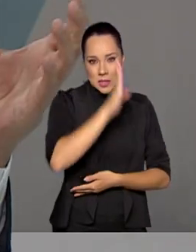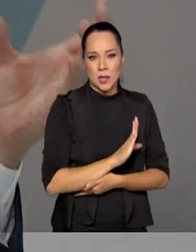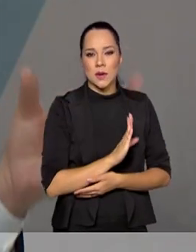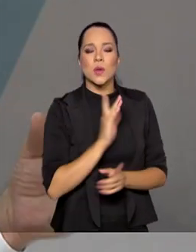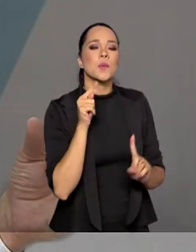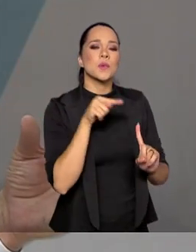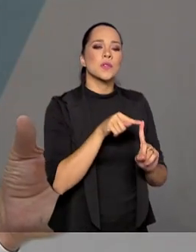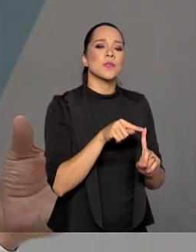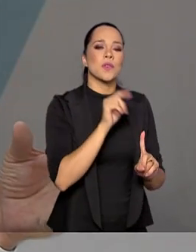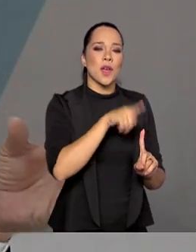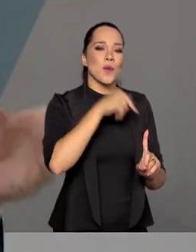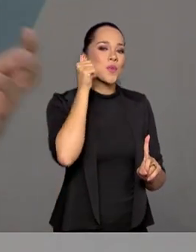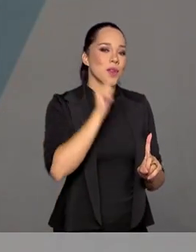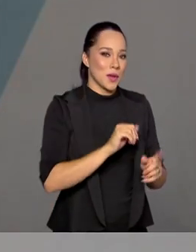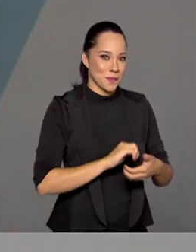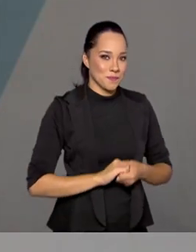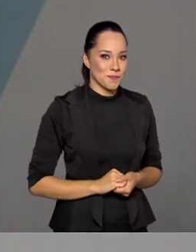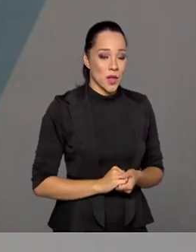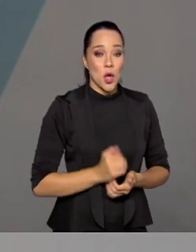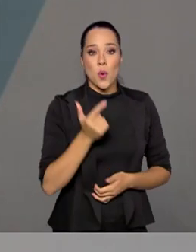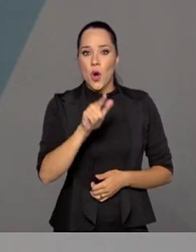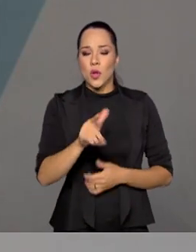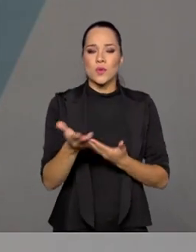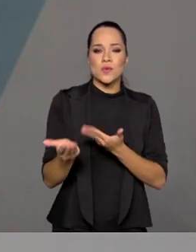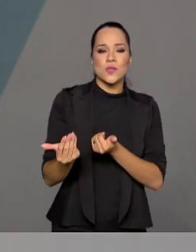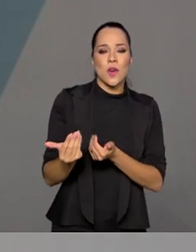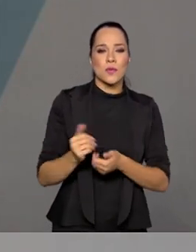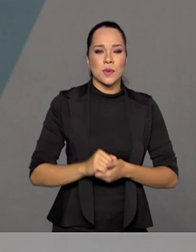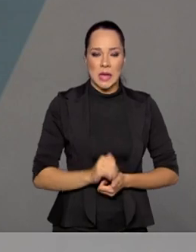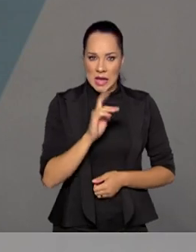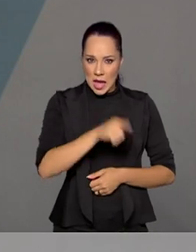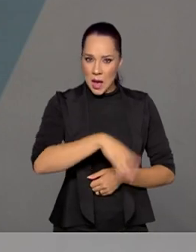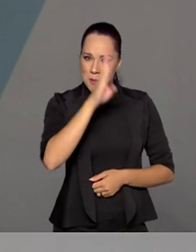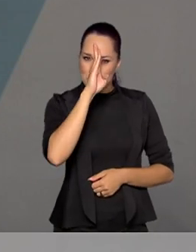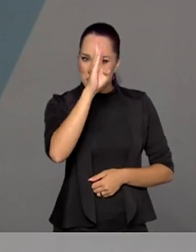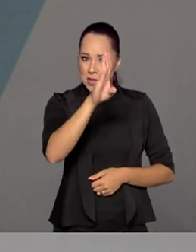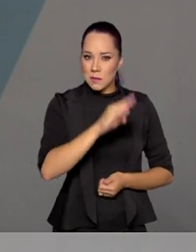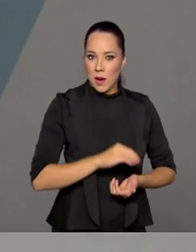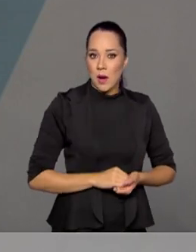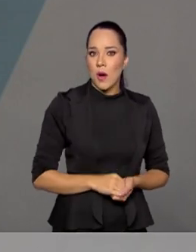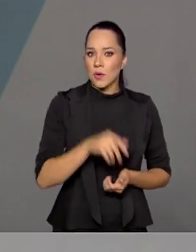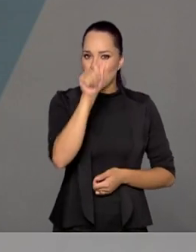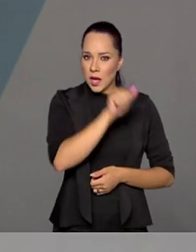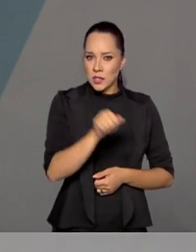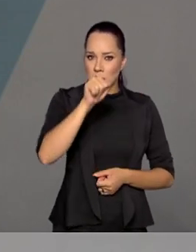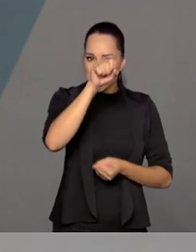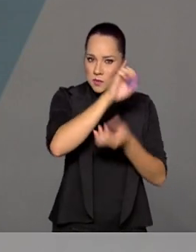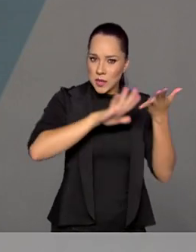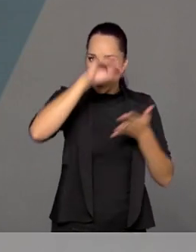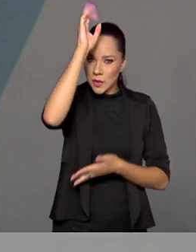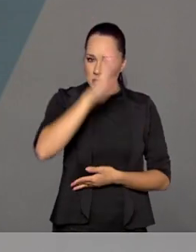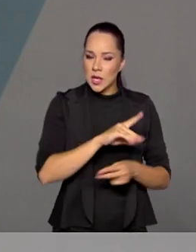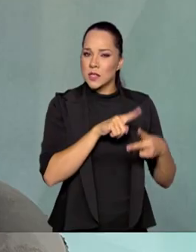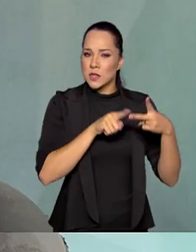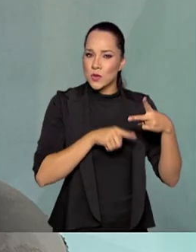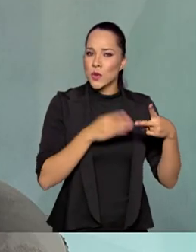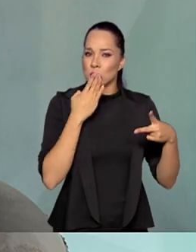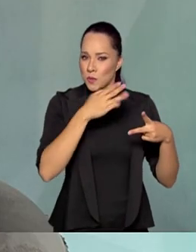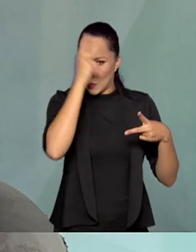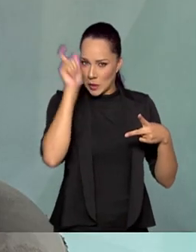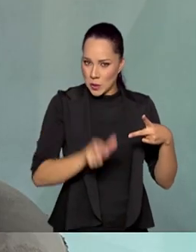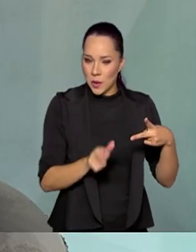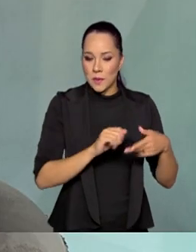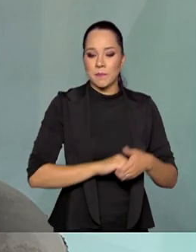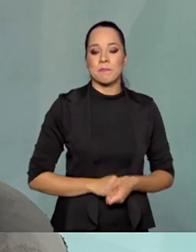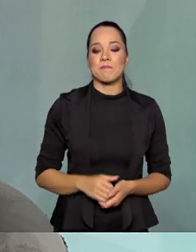focos são as mulheres, o outro são os jovens. São prioridades da Agência Espacial Brasileira, esses dois públicos hoje em dia?